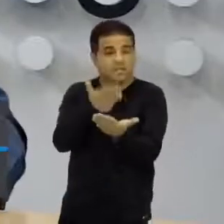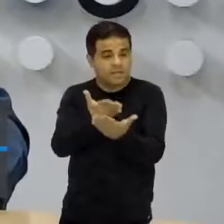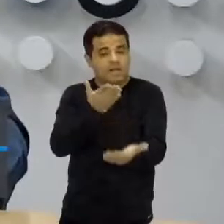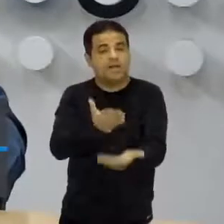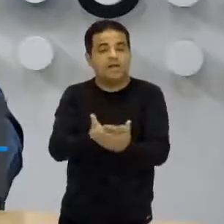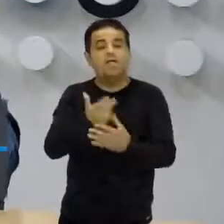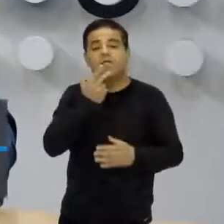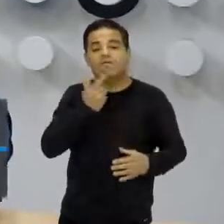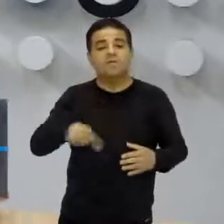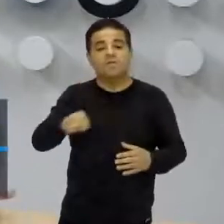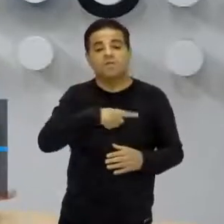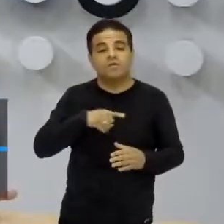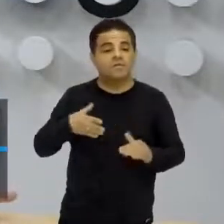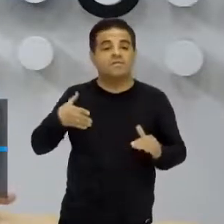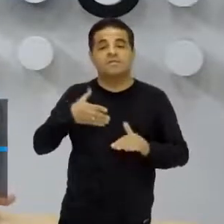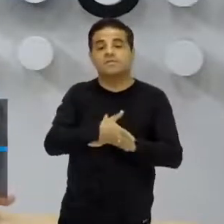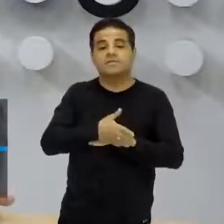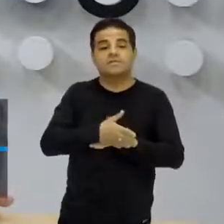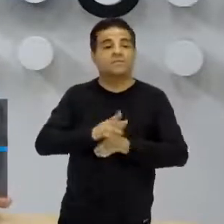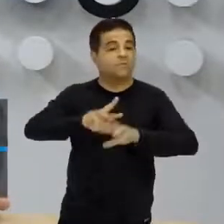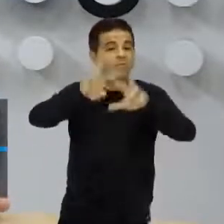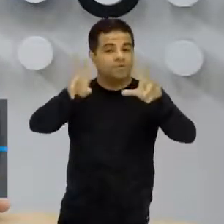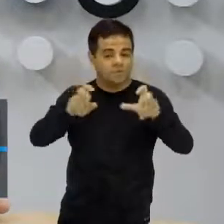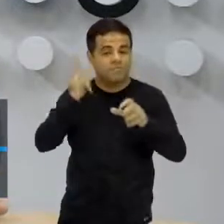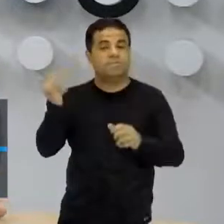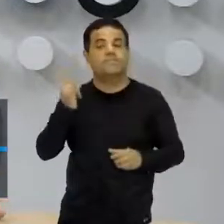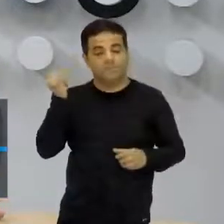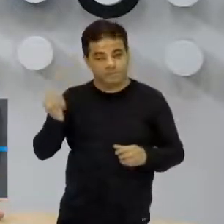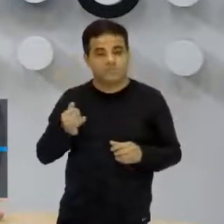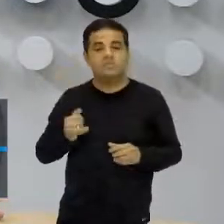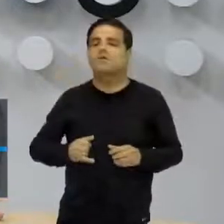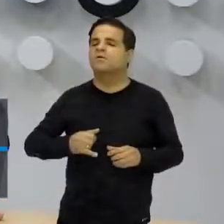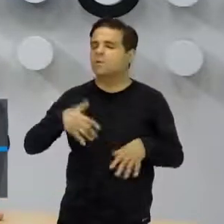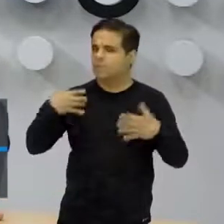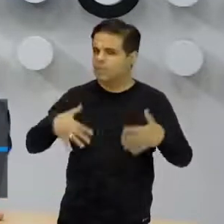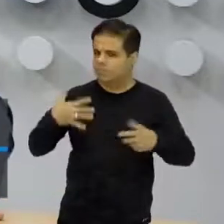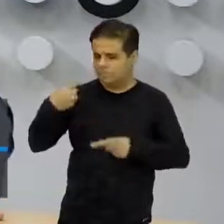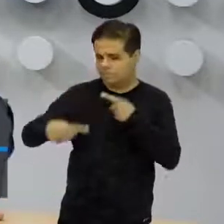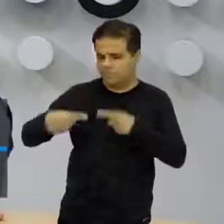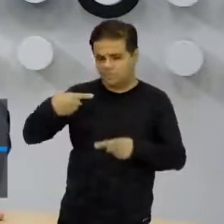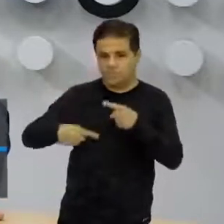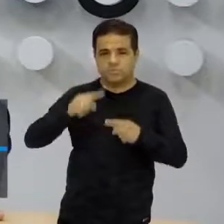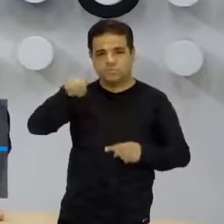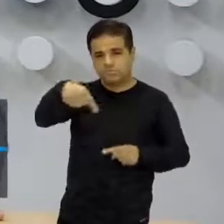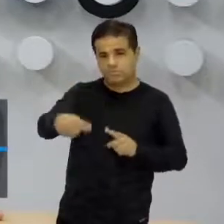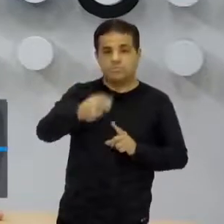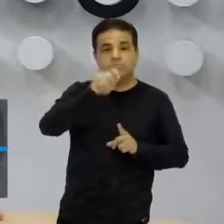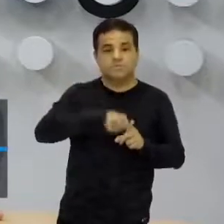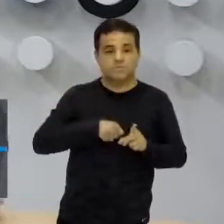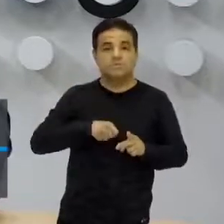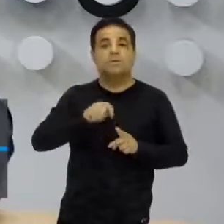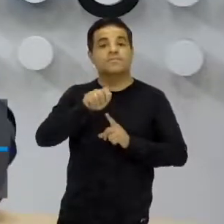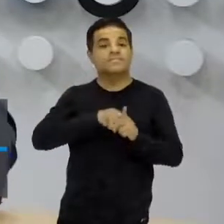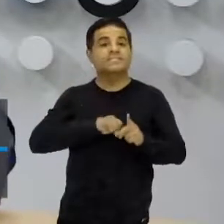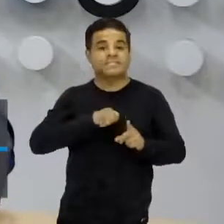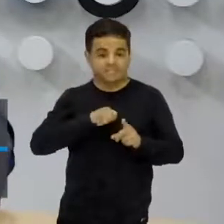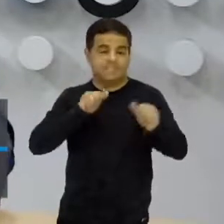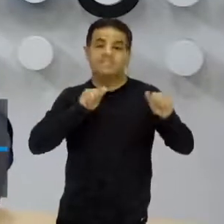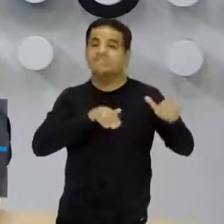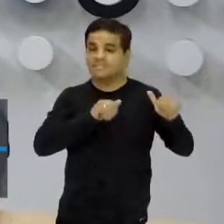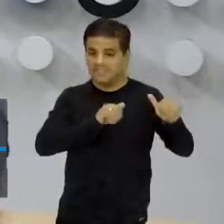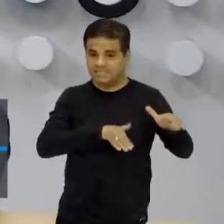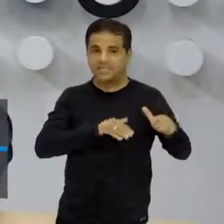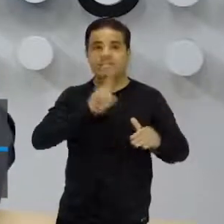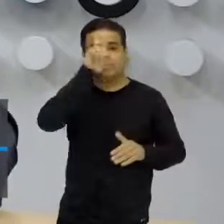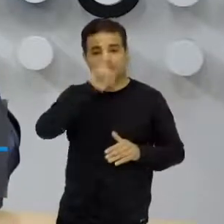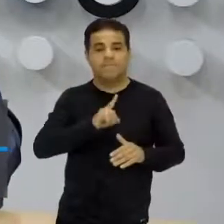falando que a gente tá entrando num tema importante que vai ser muito discutido no próximo mês, que é o setembro amarelo. Então, é um tema